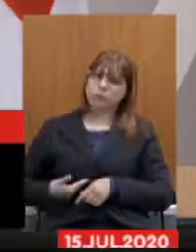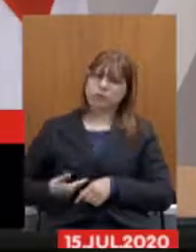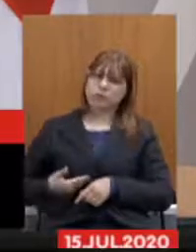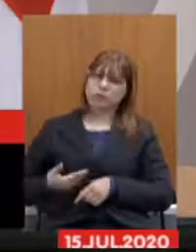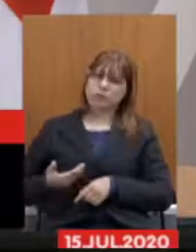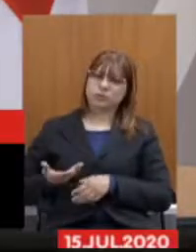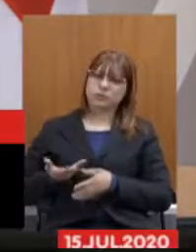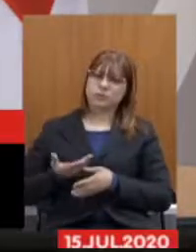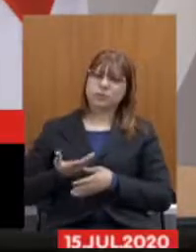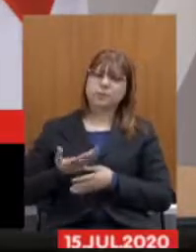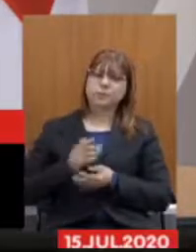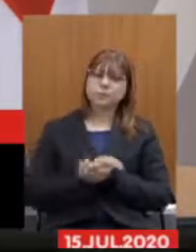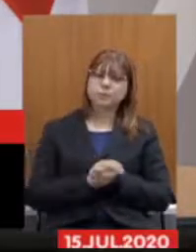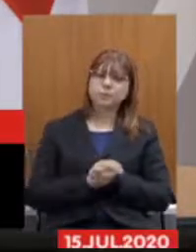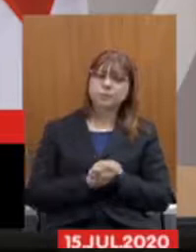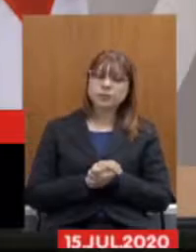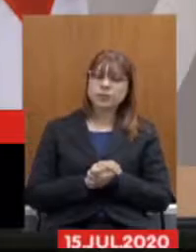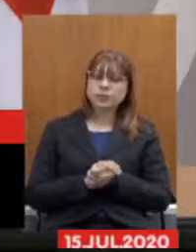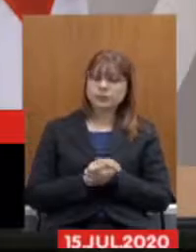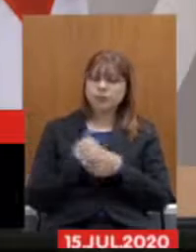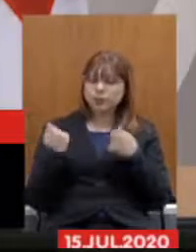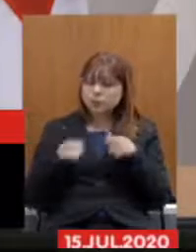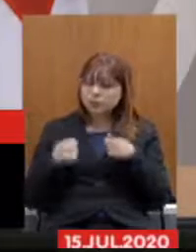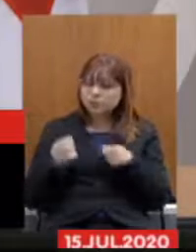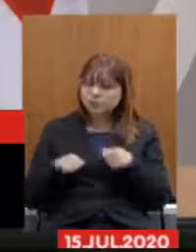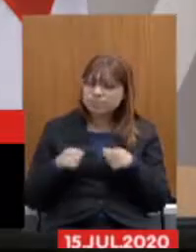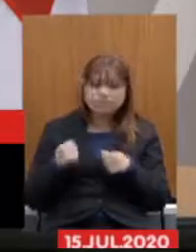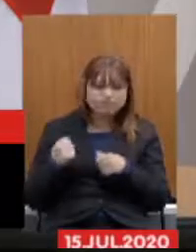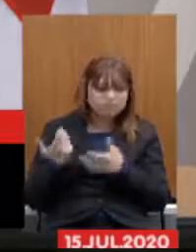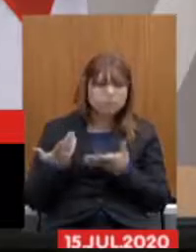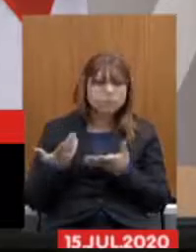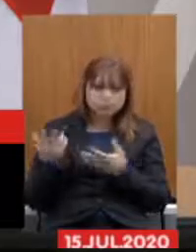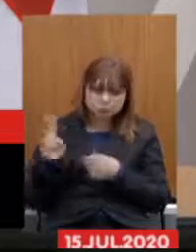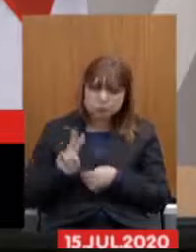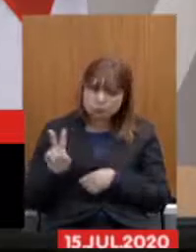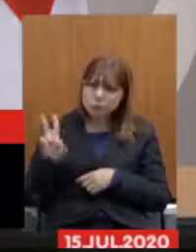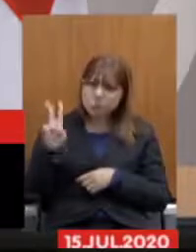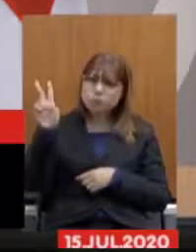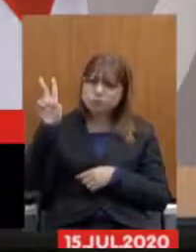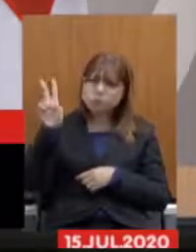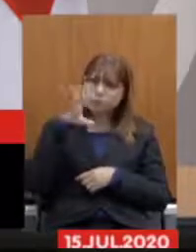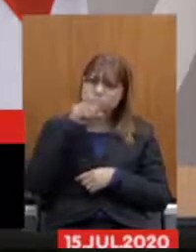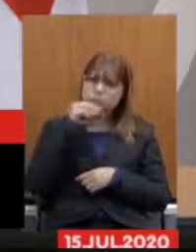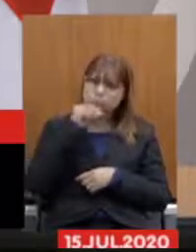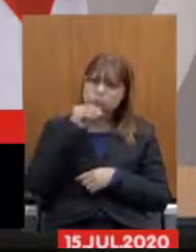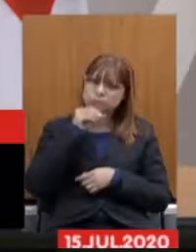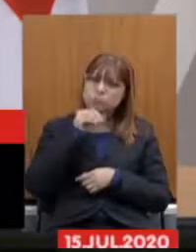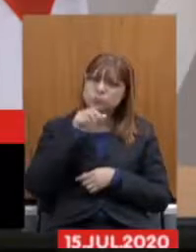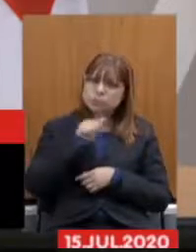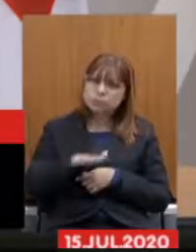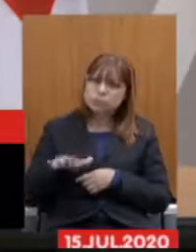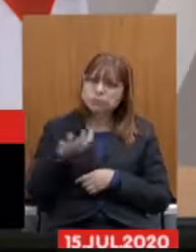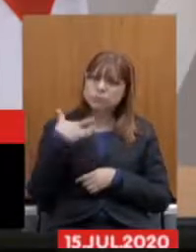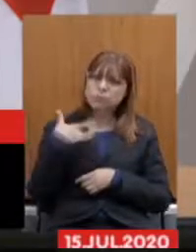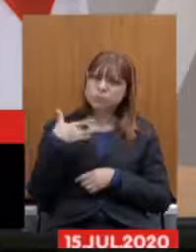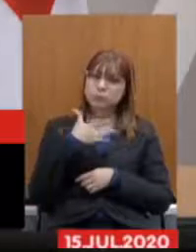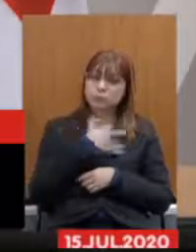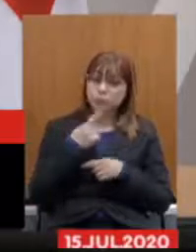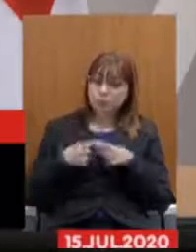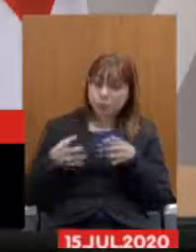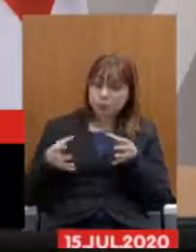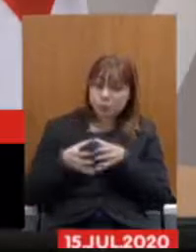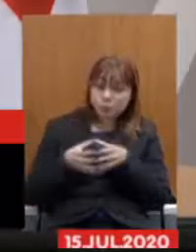candidatos a necessidade da valorização dos trabalhadores da saúde que são uma equipe